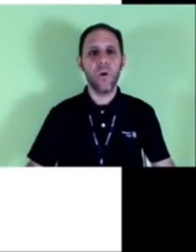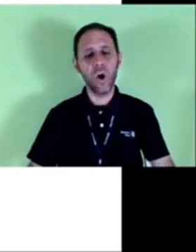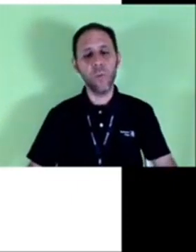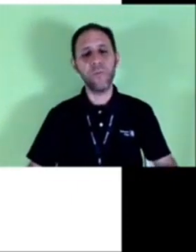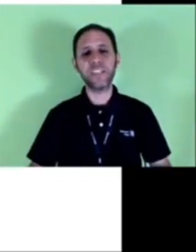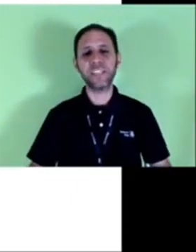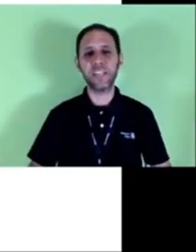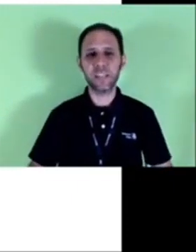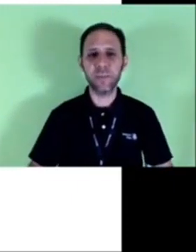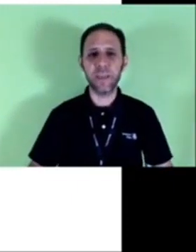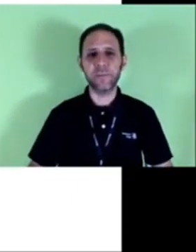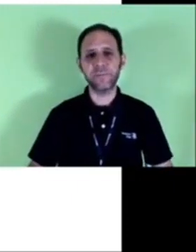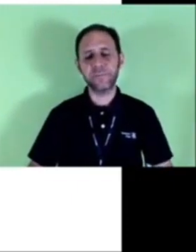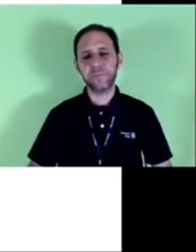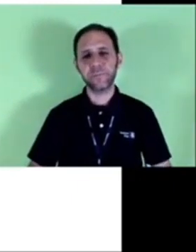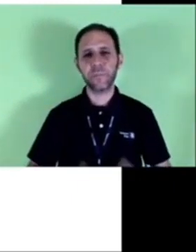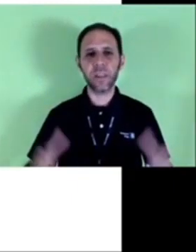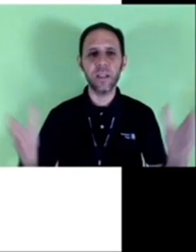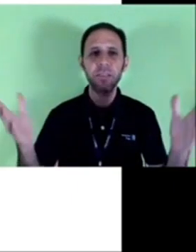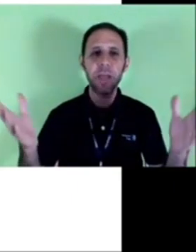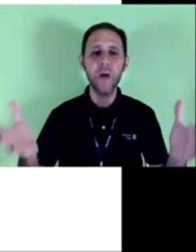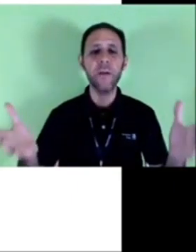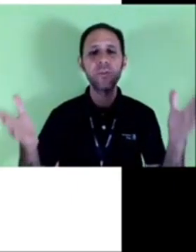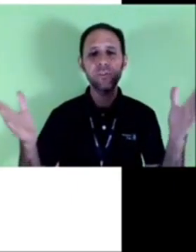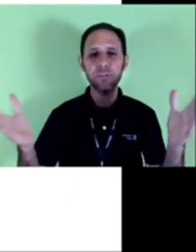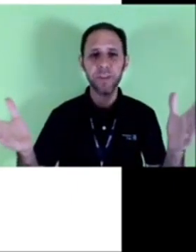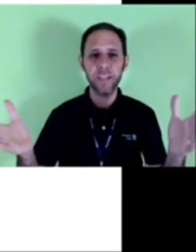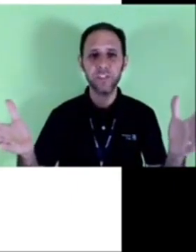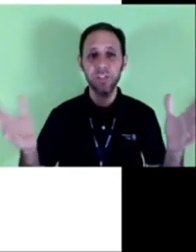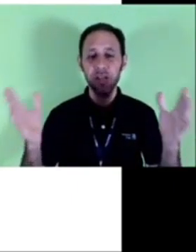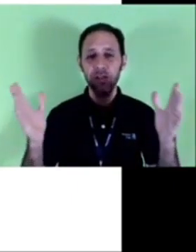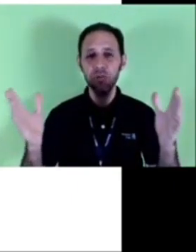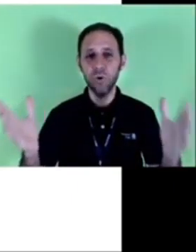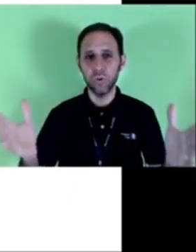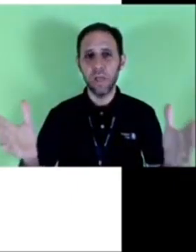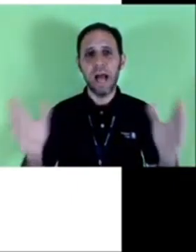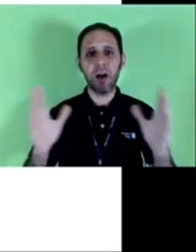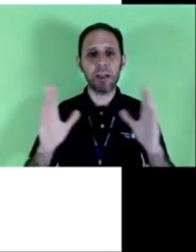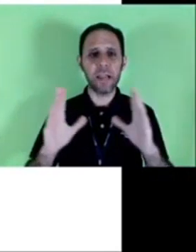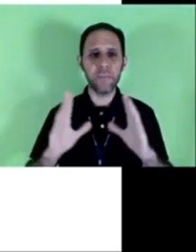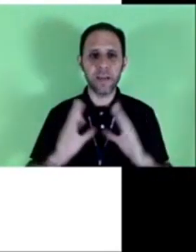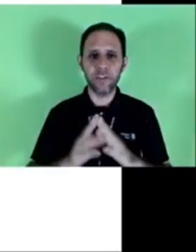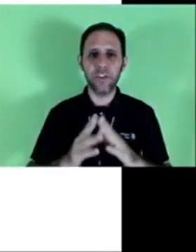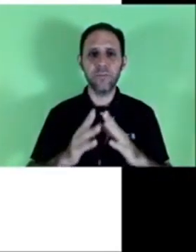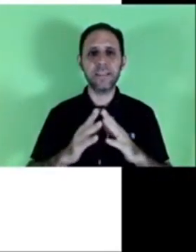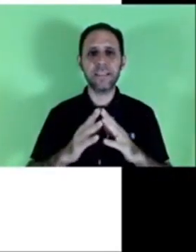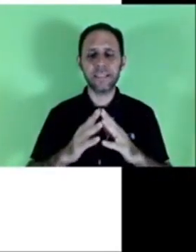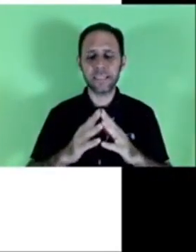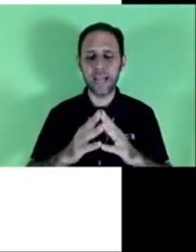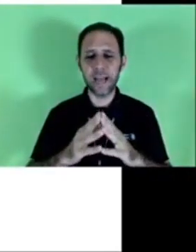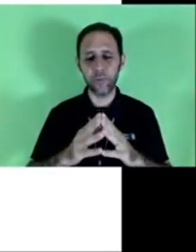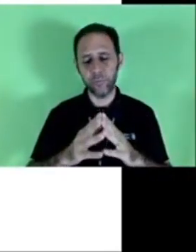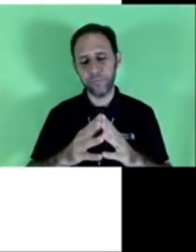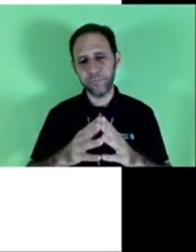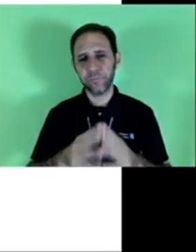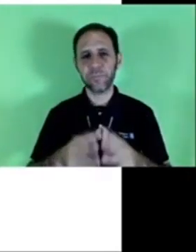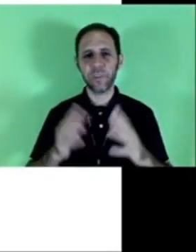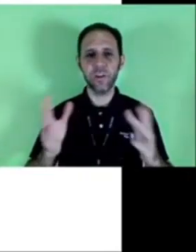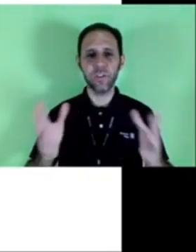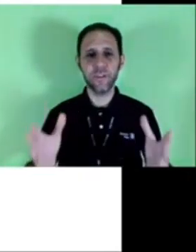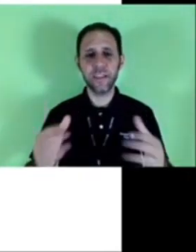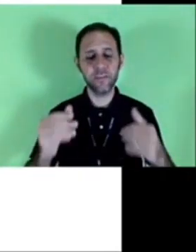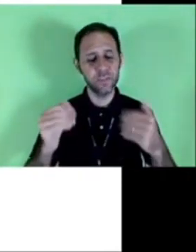como fazer também não é muito diferente do outro agora lembrando que um atestado